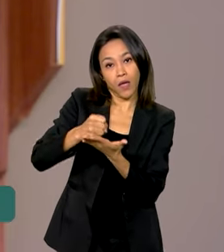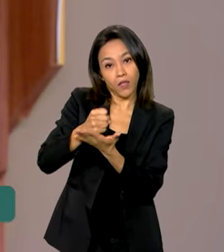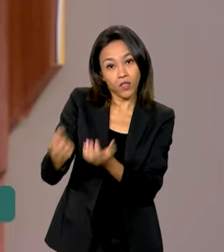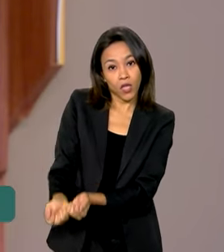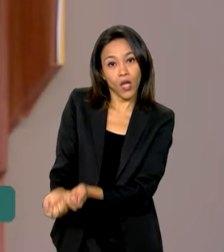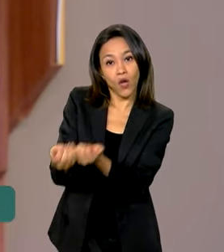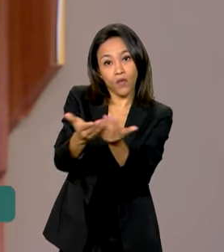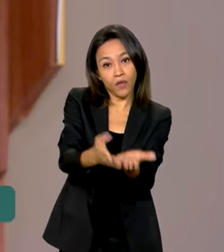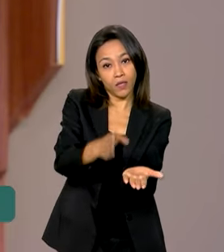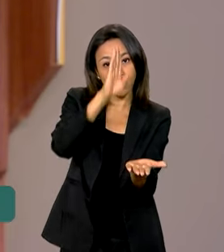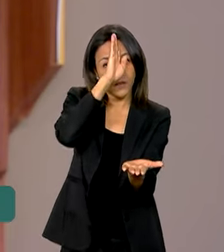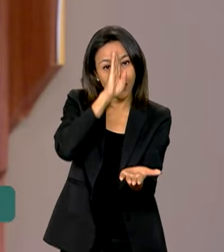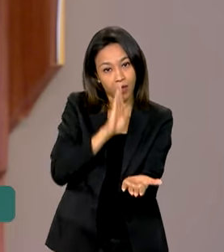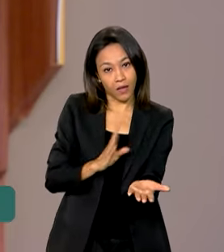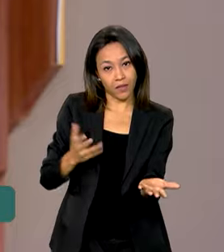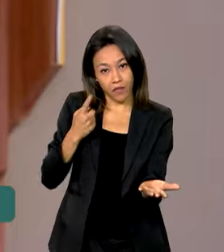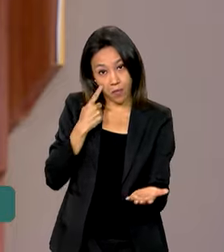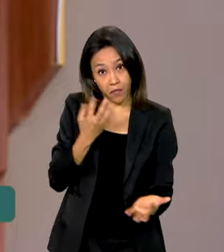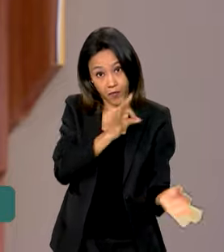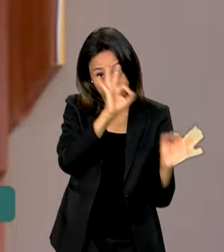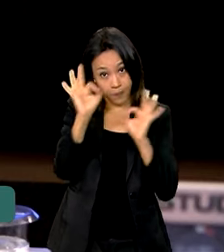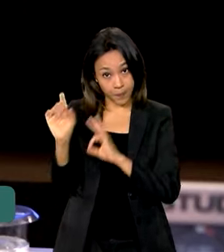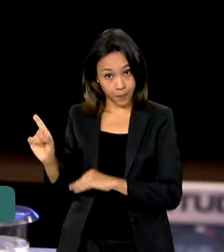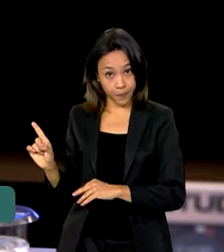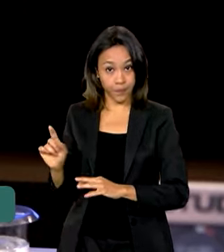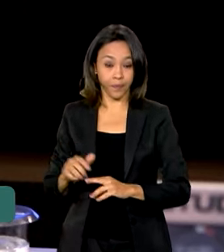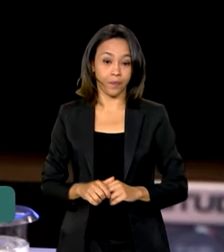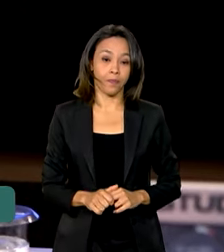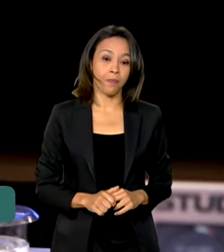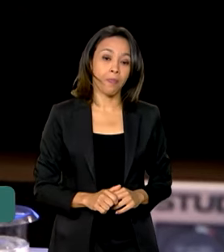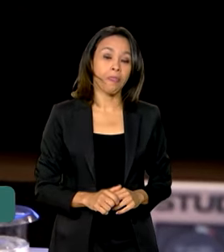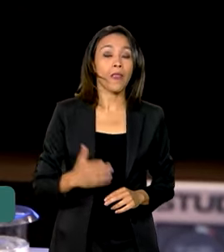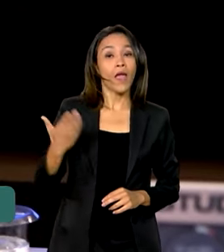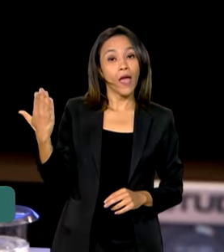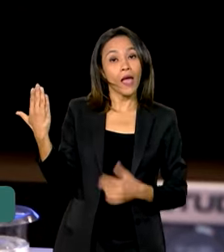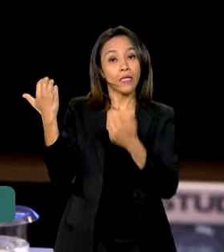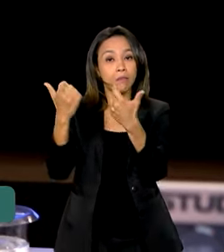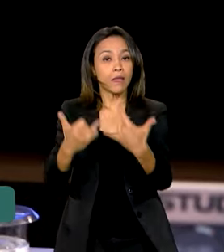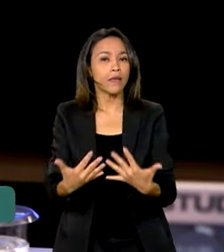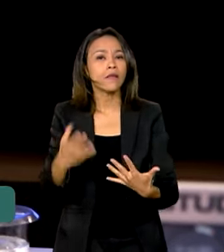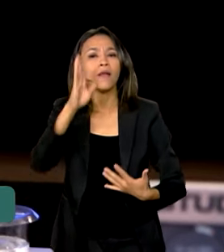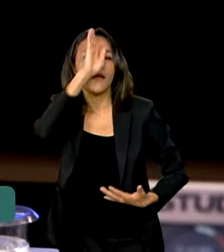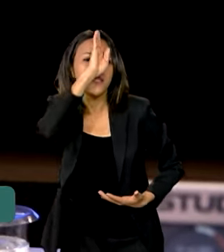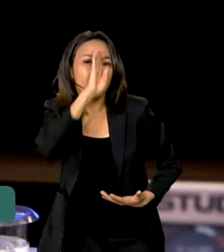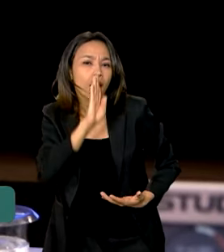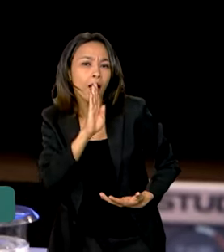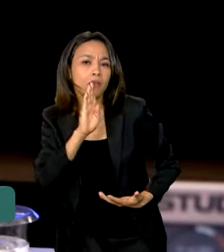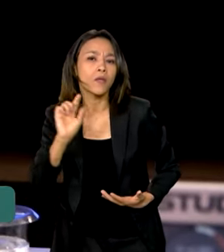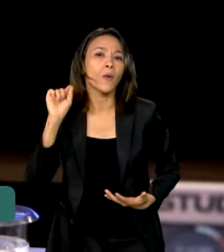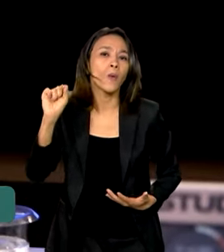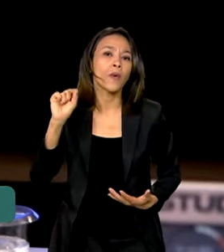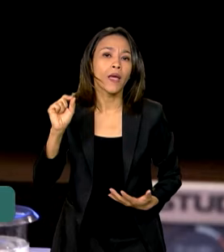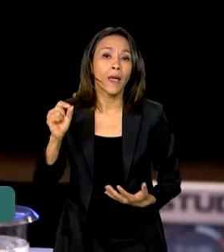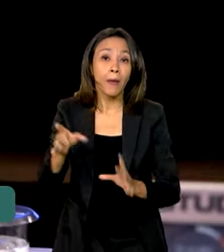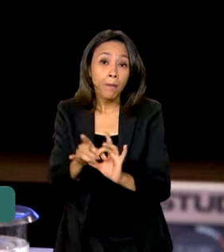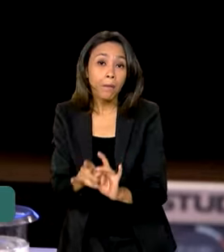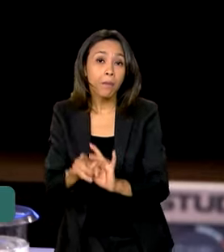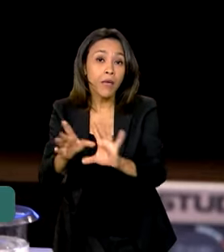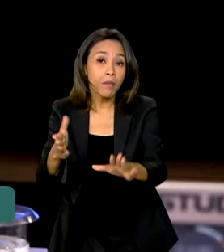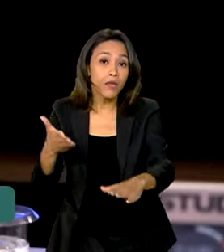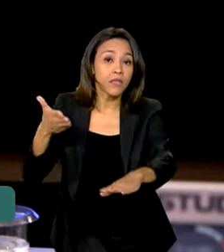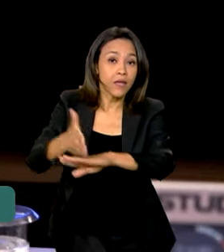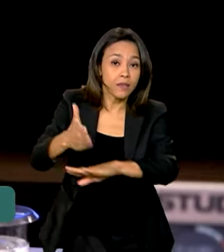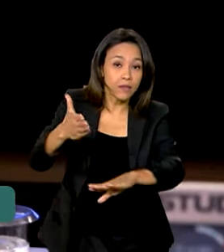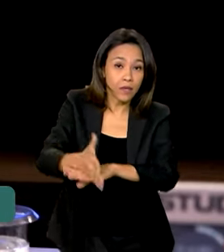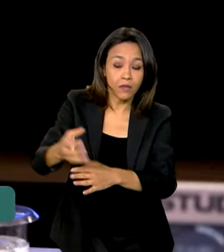gratuitamente pelo SUS. Vamos ver. Essa gratuidade agora permite o acesso gratuito